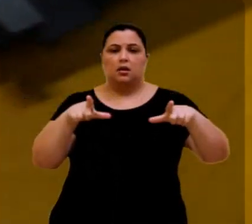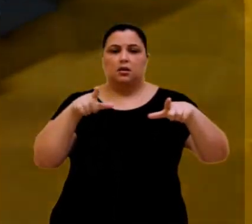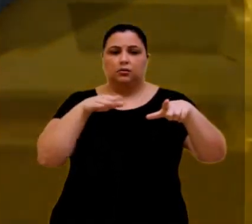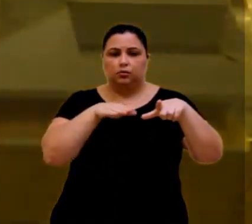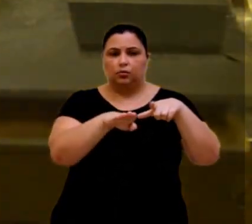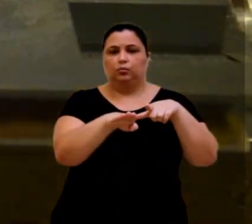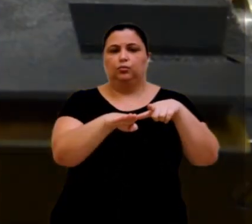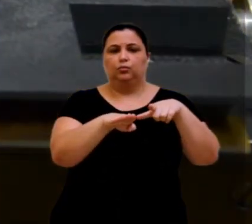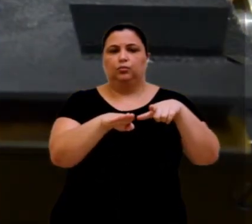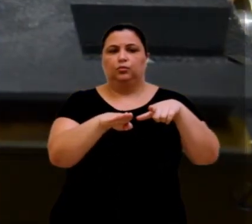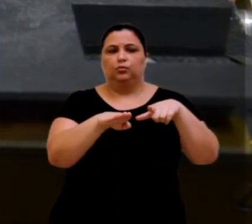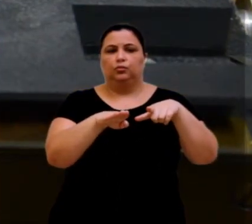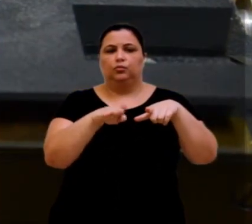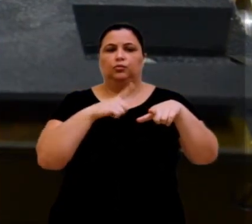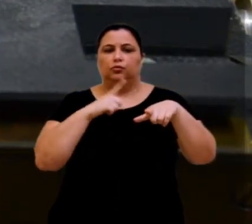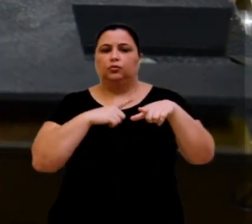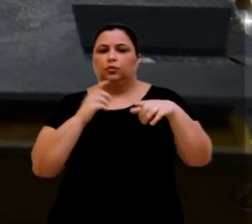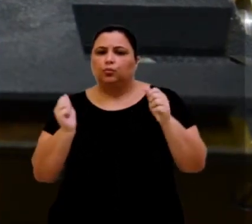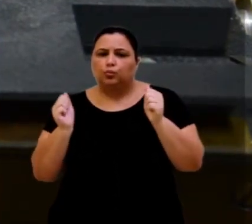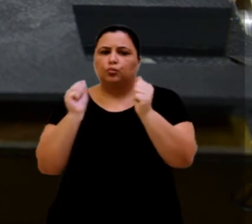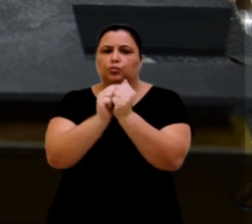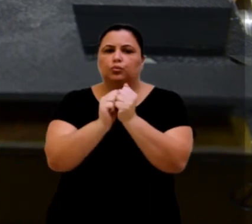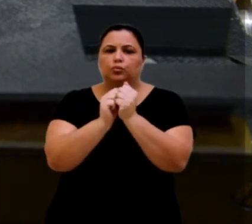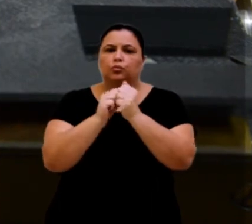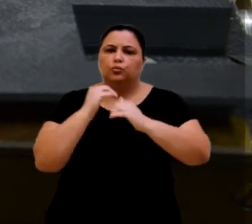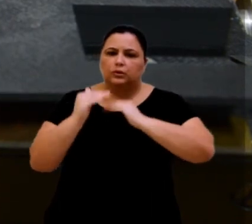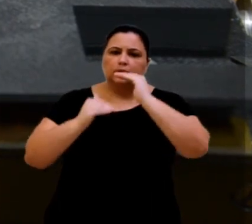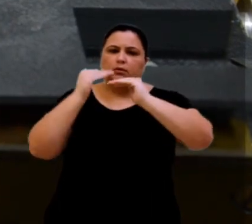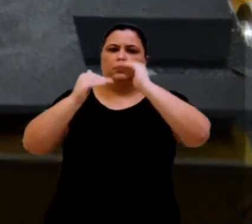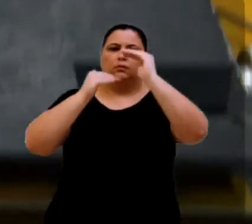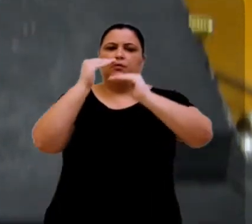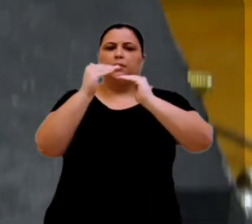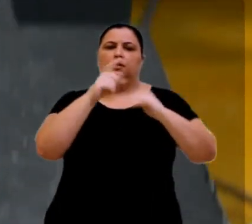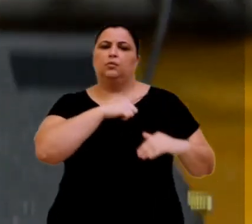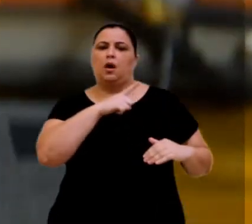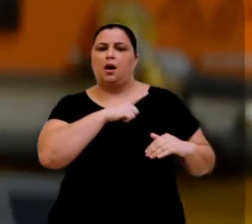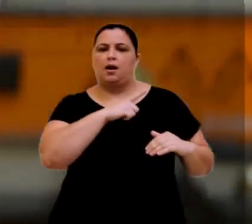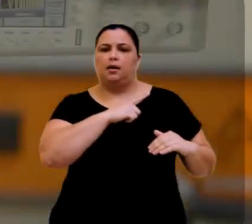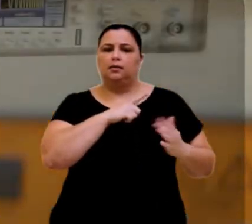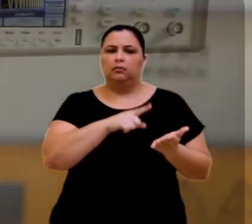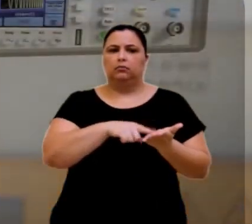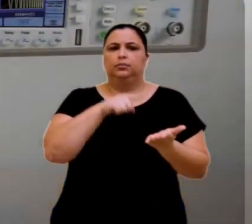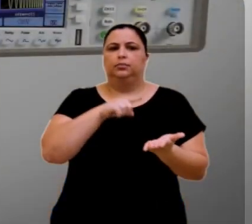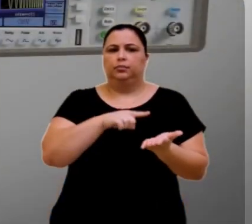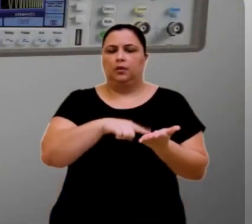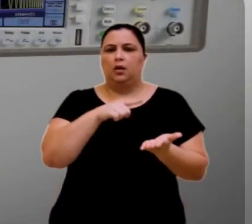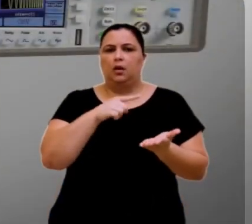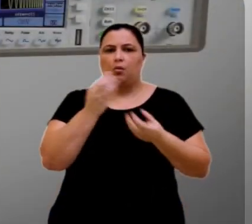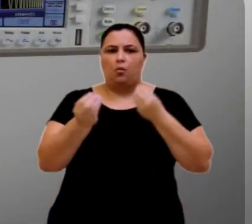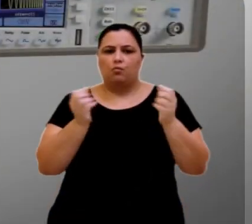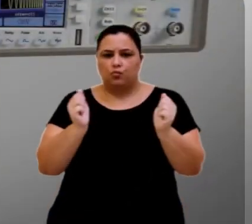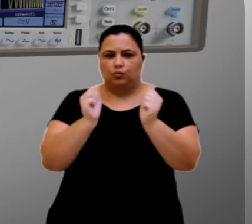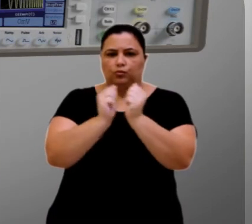máscara. A integração de todas as partes desenvolvidas resultou em um display tátil que,